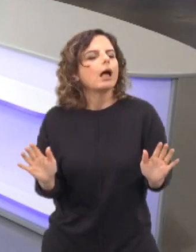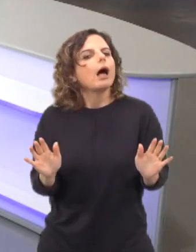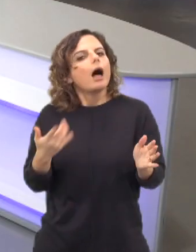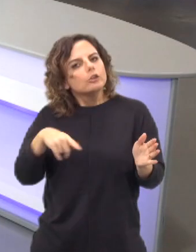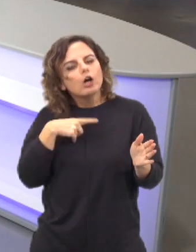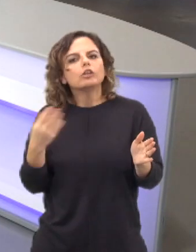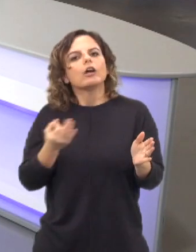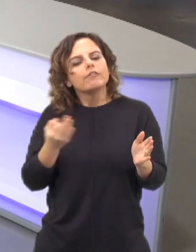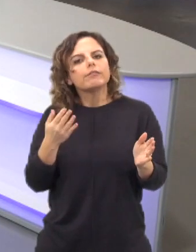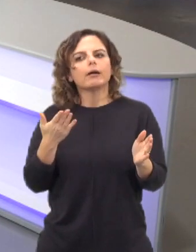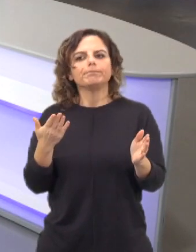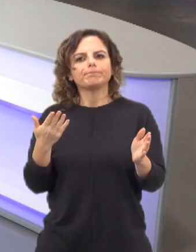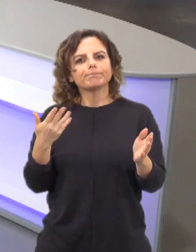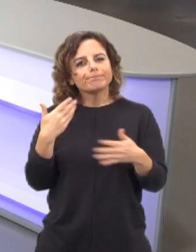que,